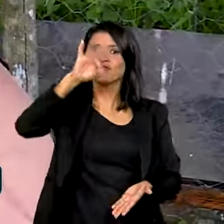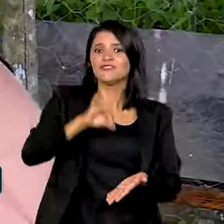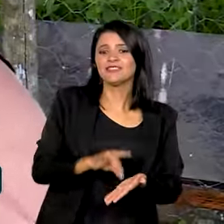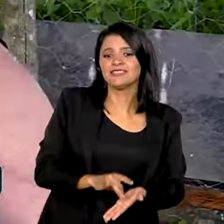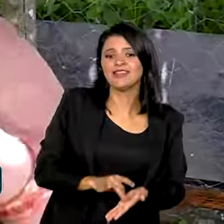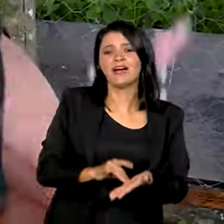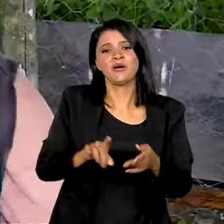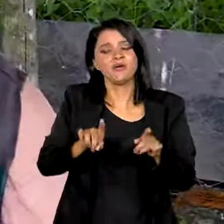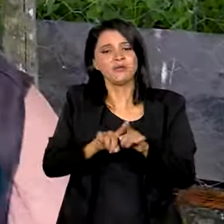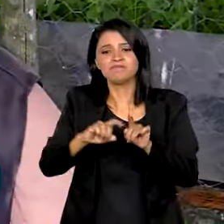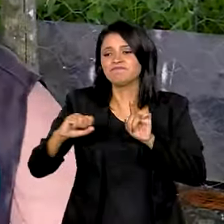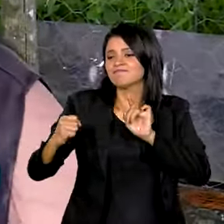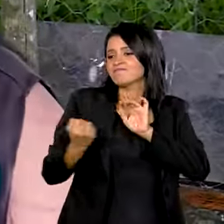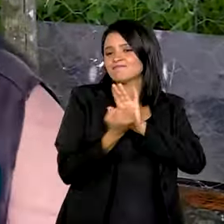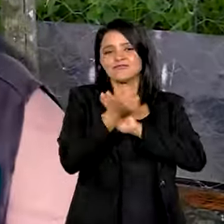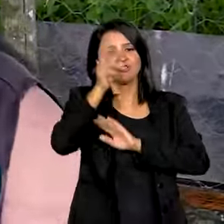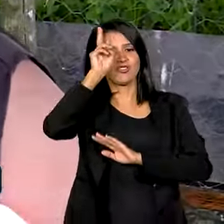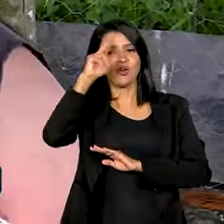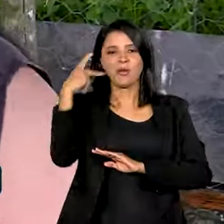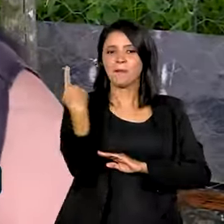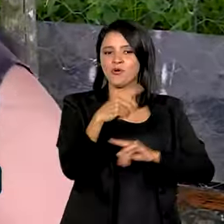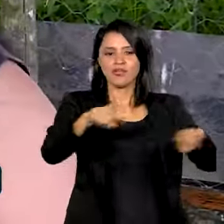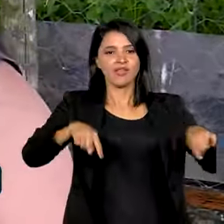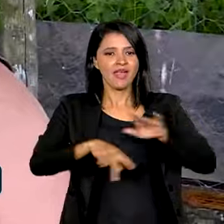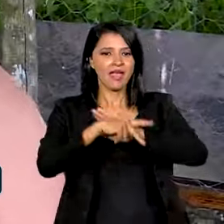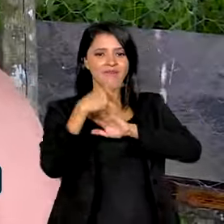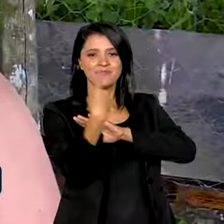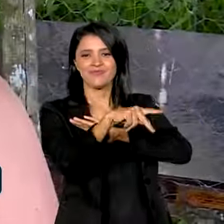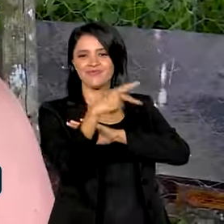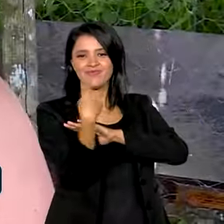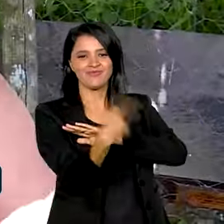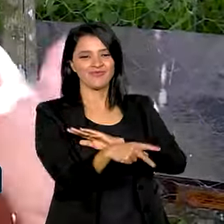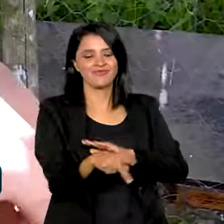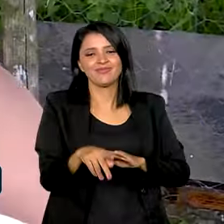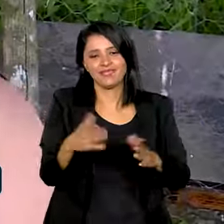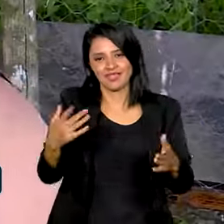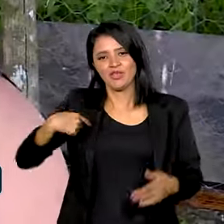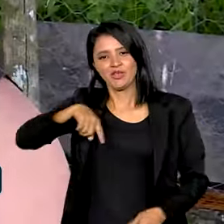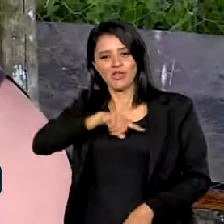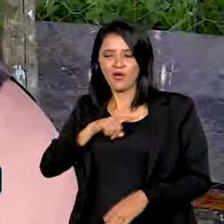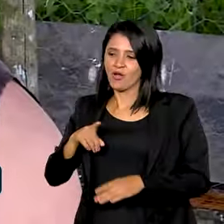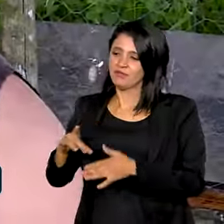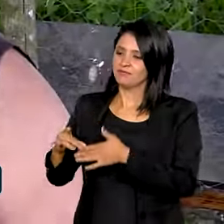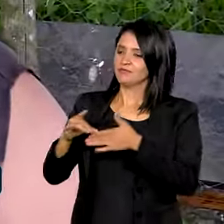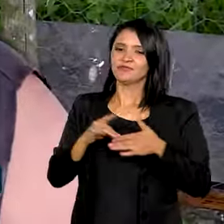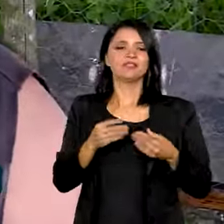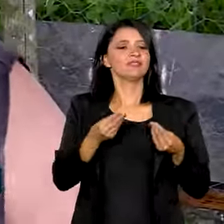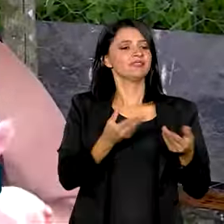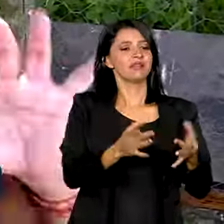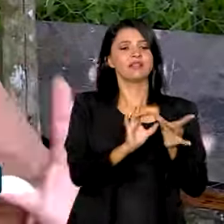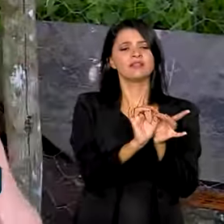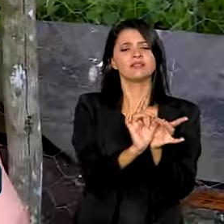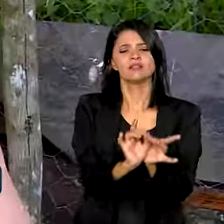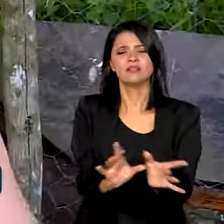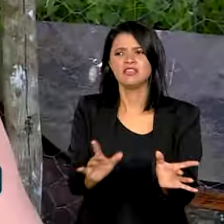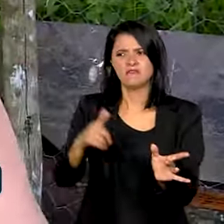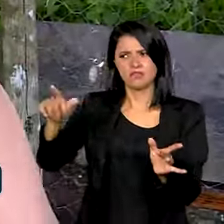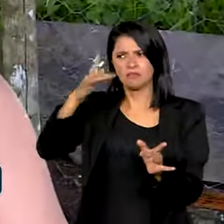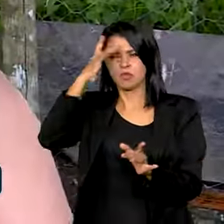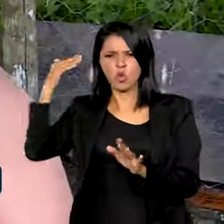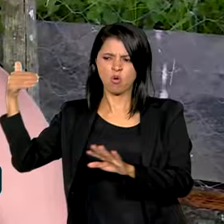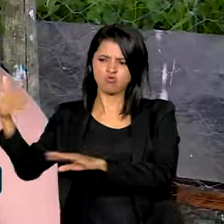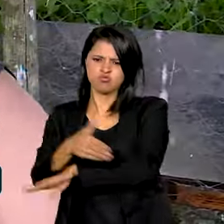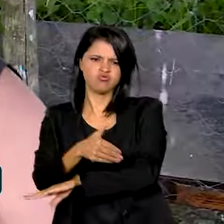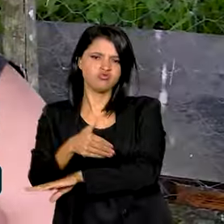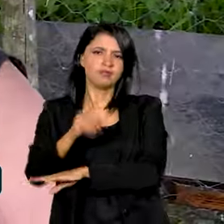e ao mesmo tempo simbólica, porque o território já é deles. E nós aqui viemos entregar o território livre desses invasores.